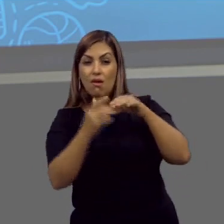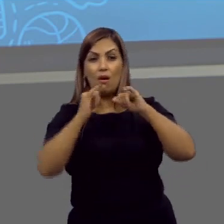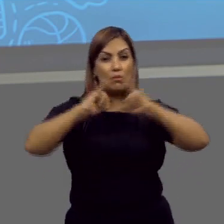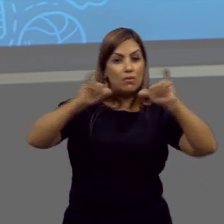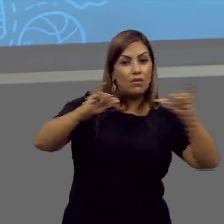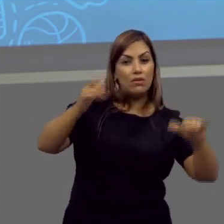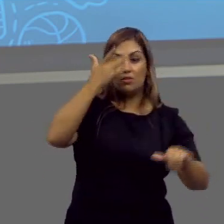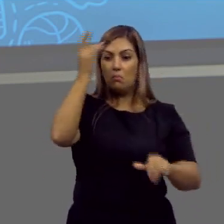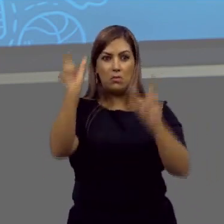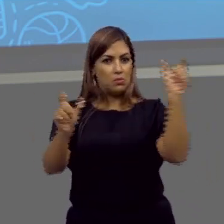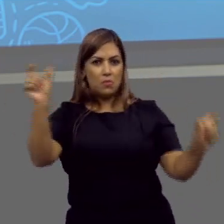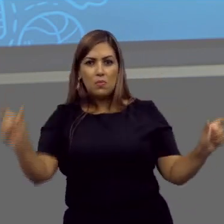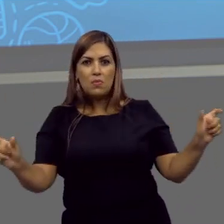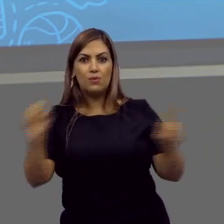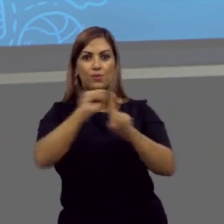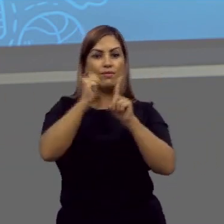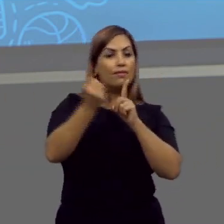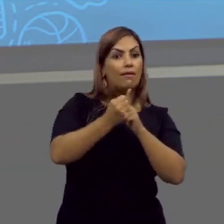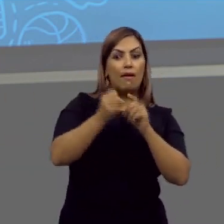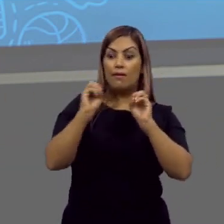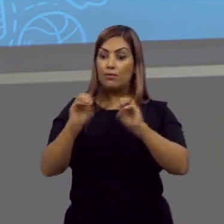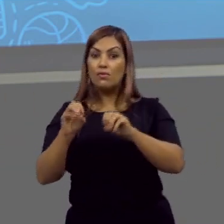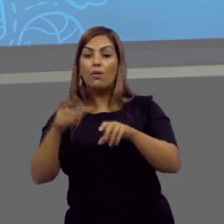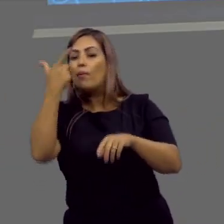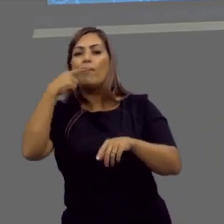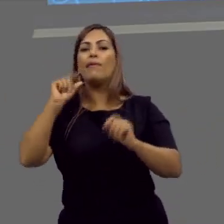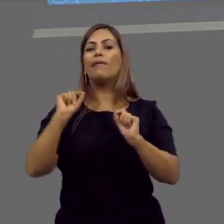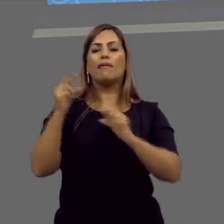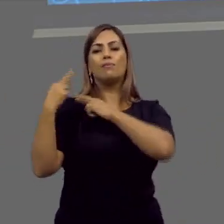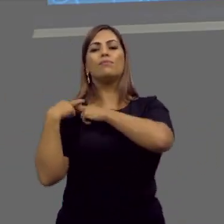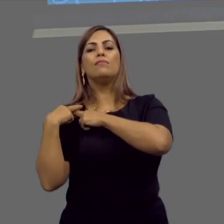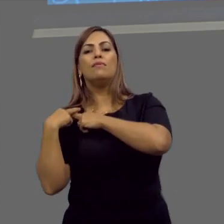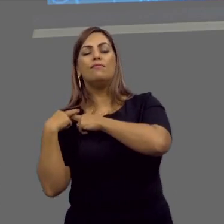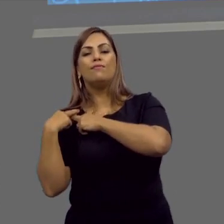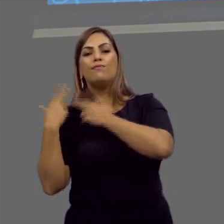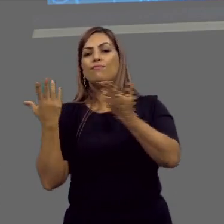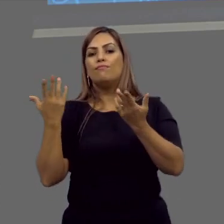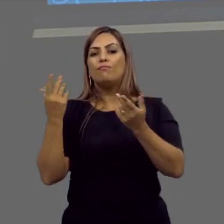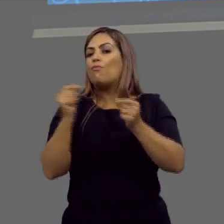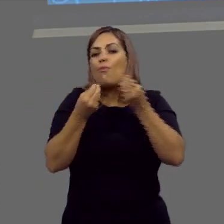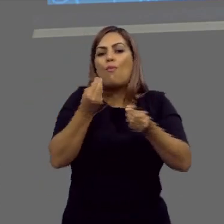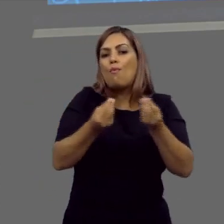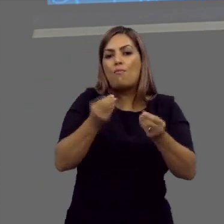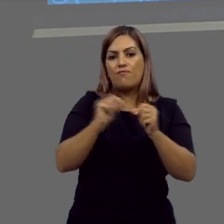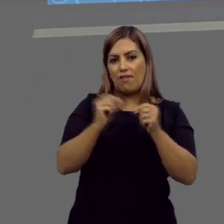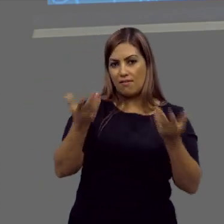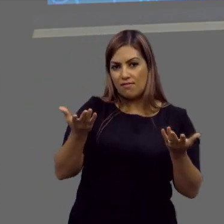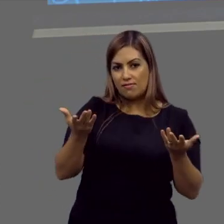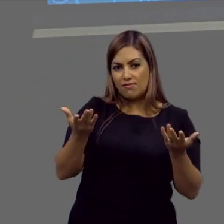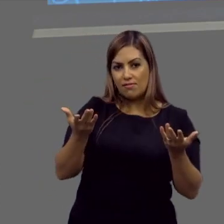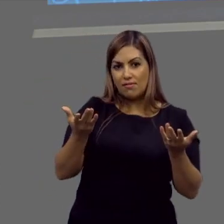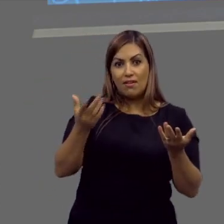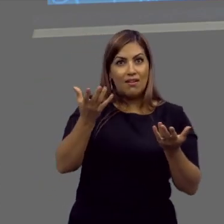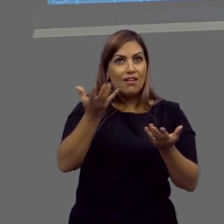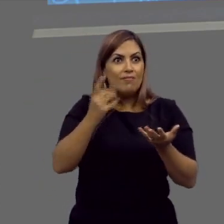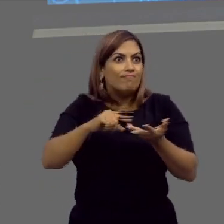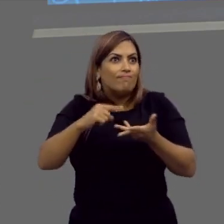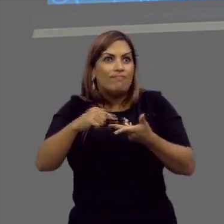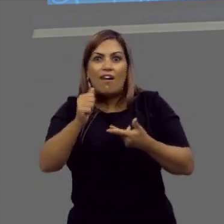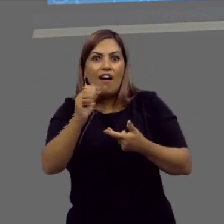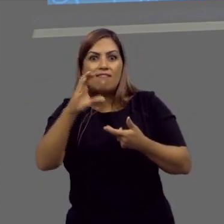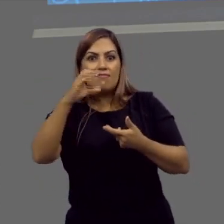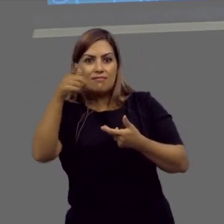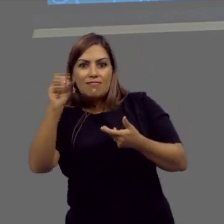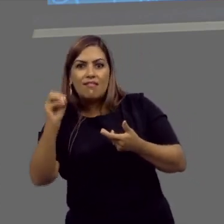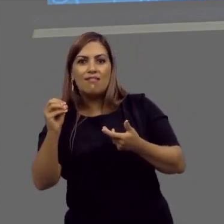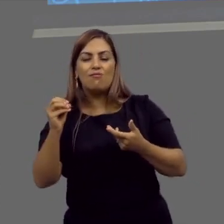indivíduo, né? É a sociedade, a educação. Quem deve fazer? O que deve ser feito, né? Quais são